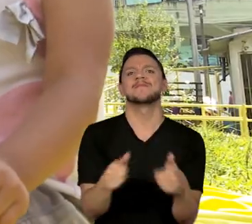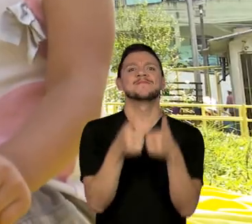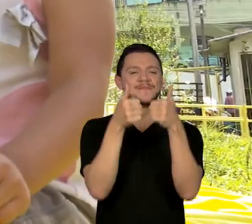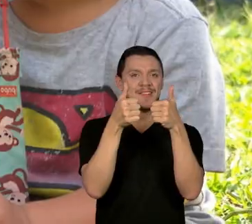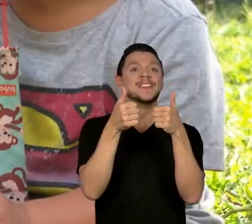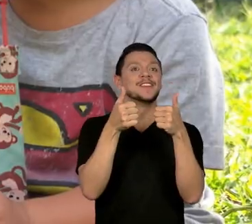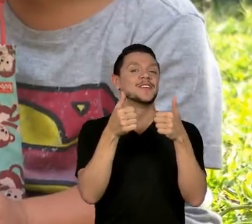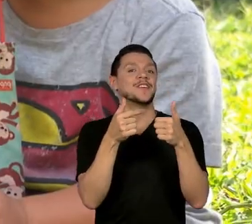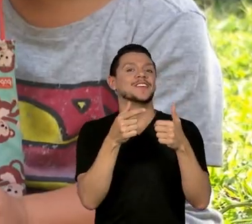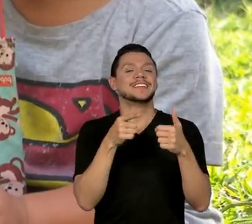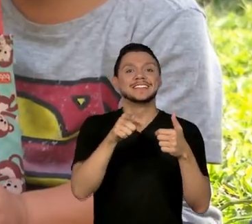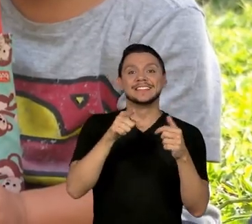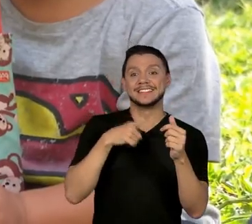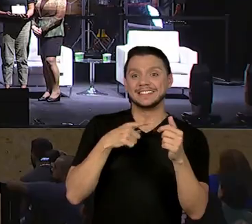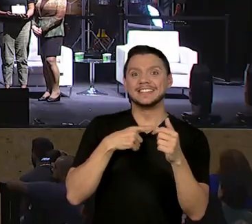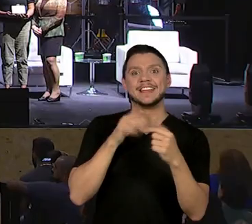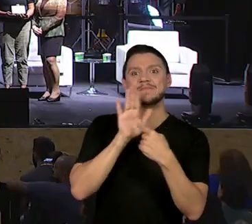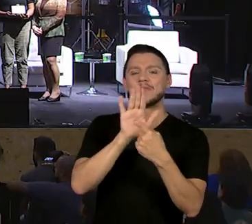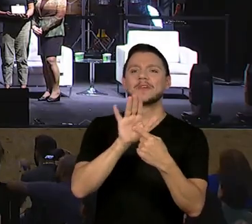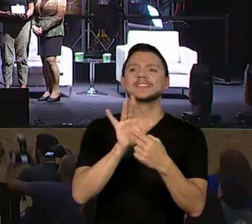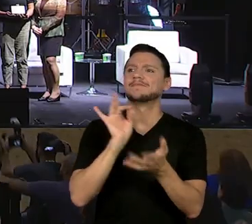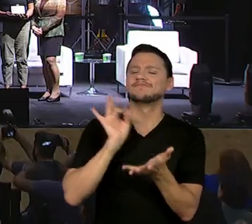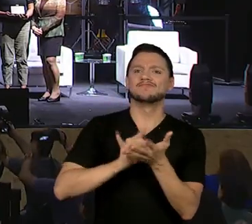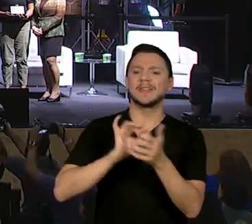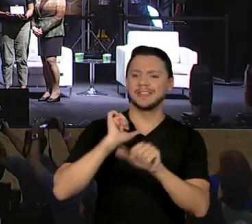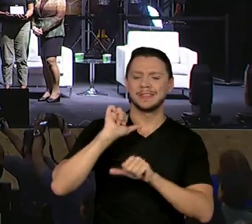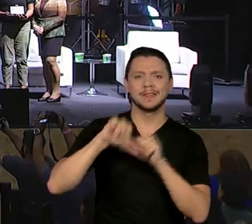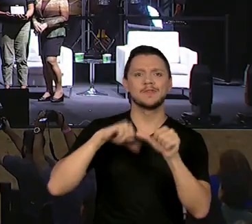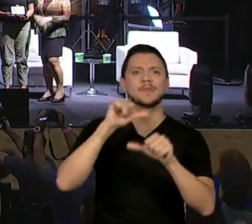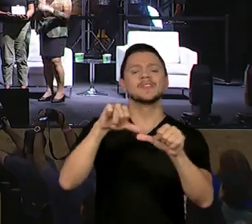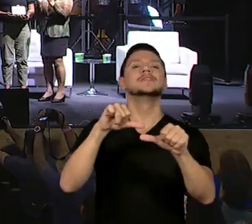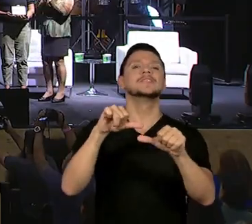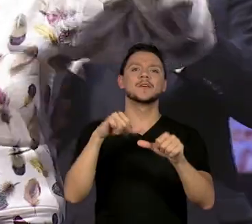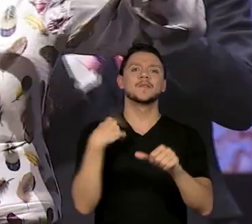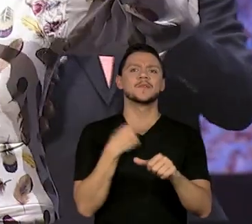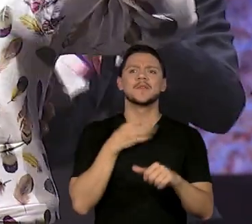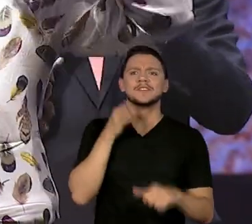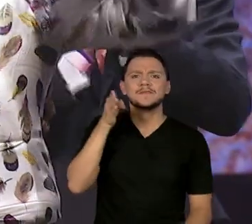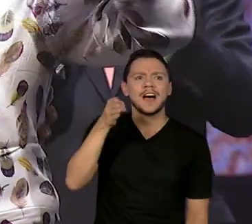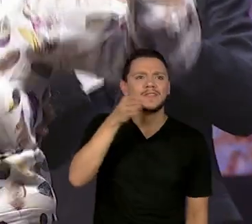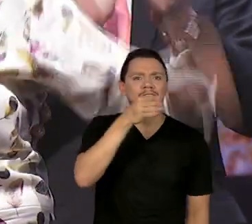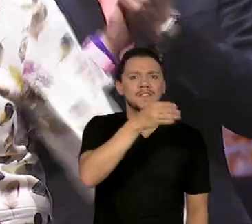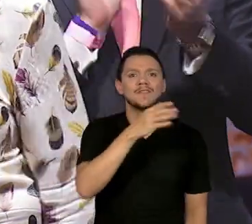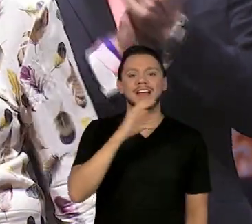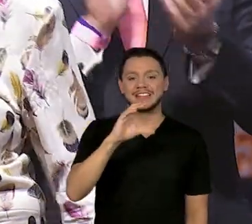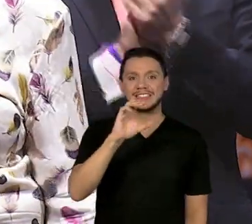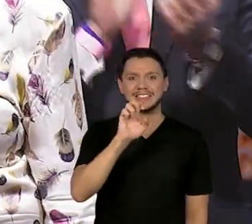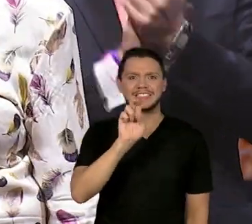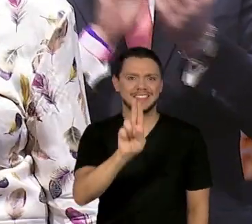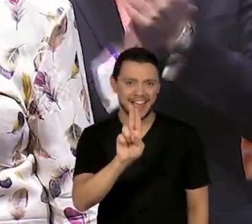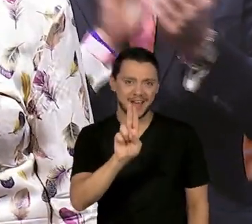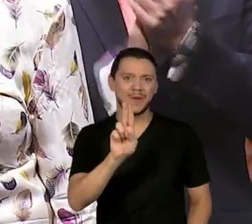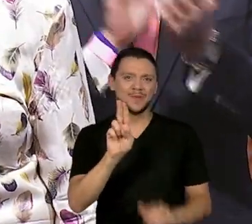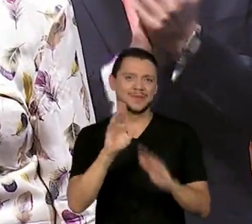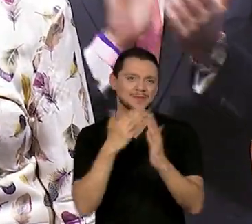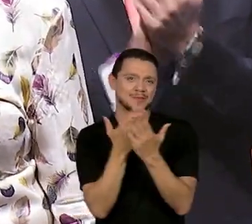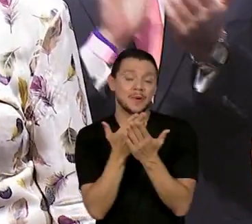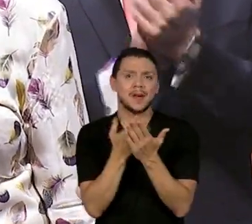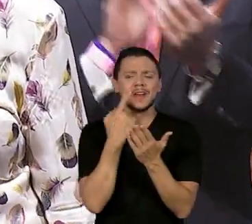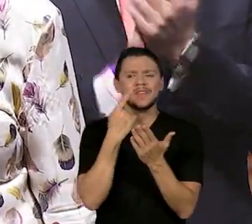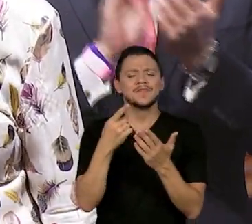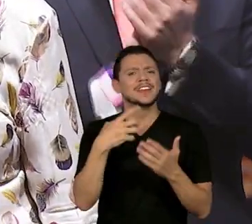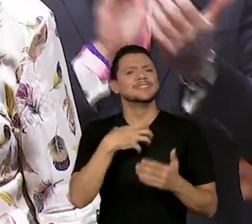plataforma, como eu disse, de transformação. A gente vai até os céus e a gente acompanha aquele clima gostoso, né? De